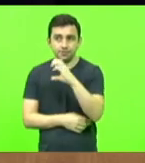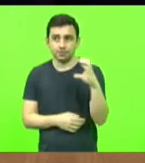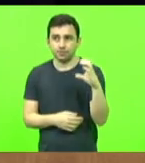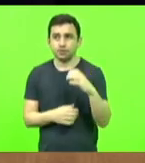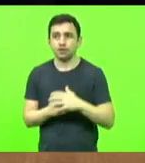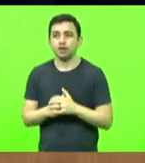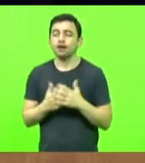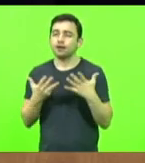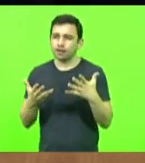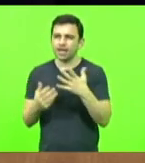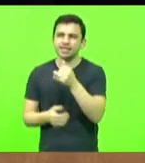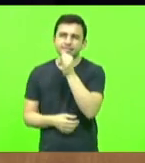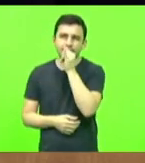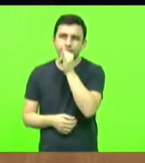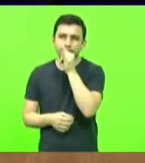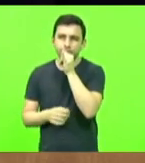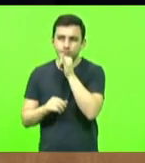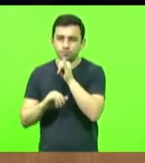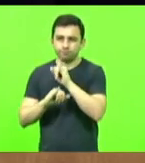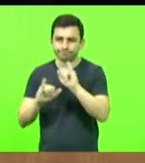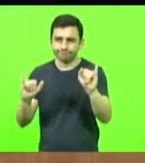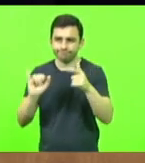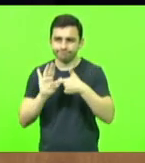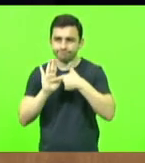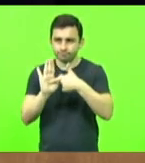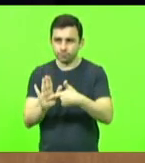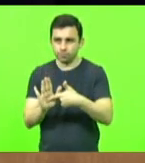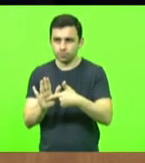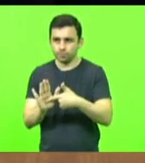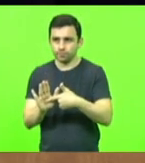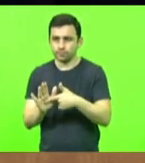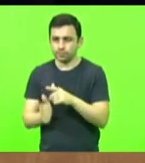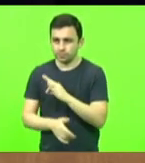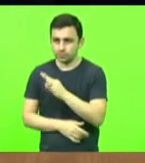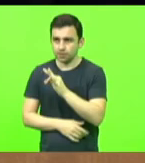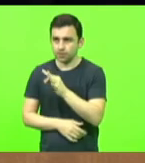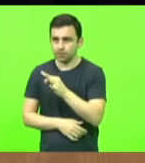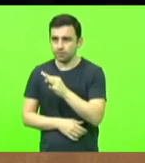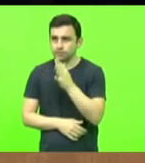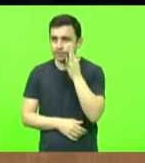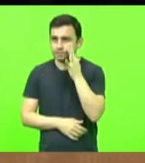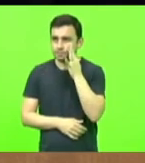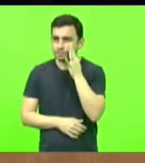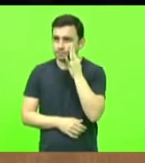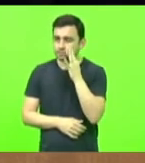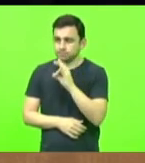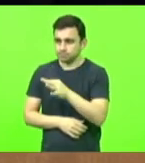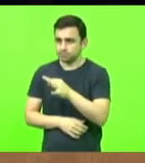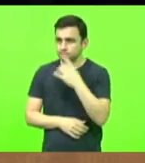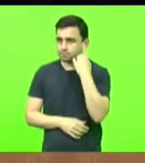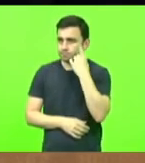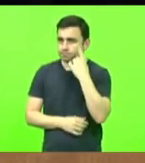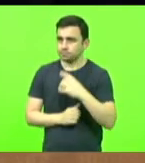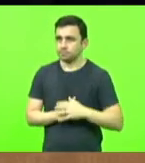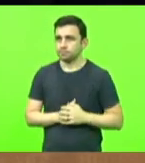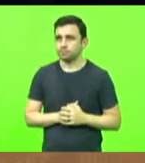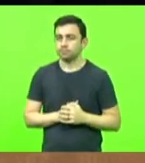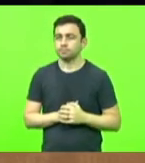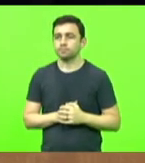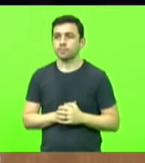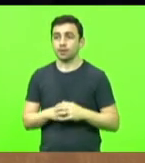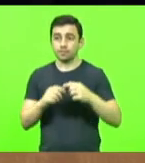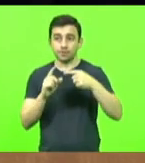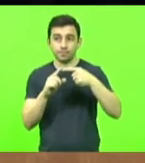citar alguns exemplos práticos, deputado Fernando Krellin. Uma das medidas que estamos trabalhando é